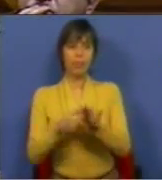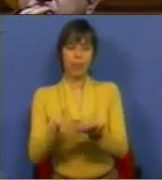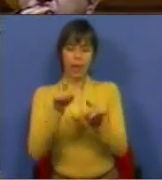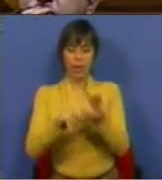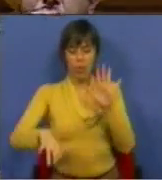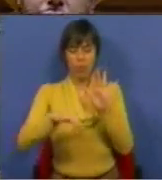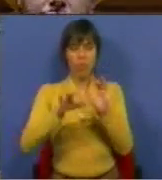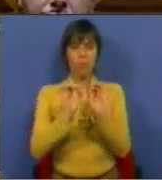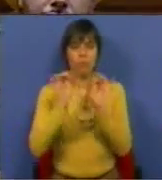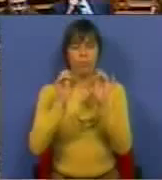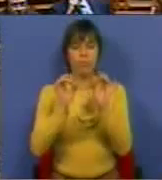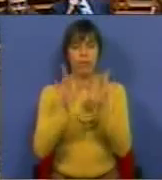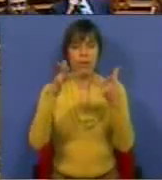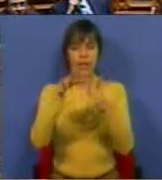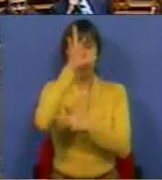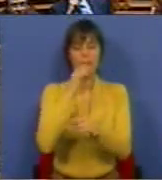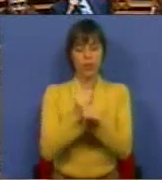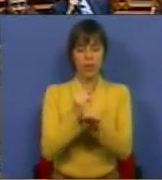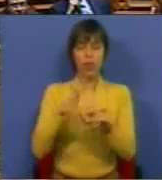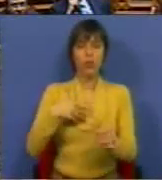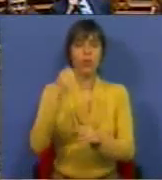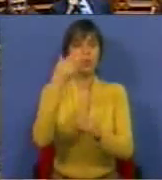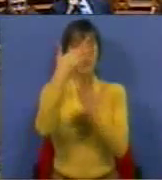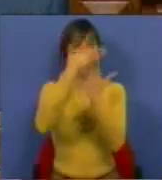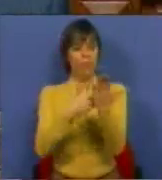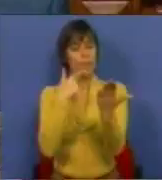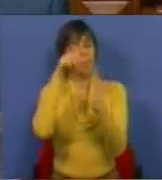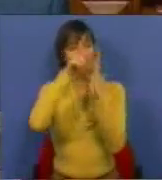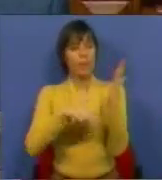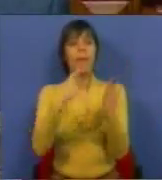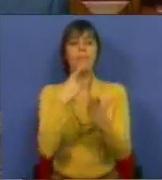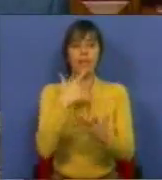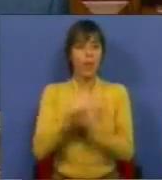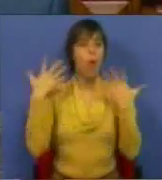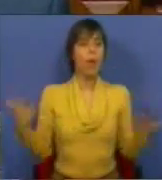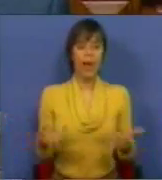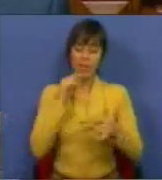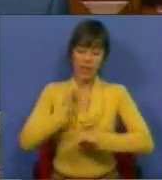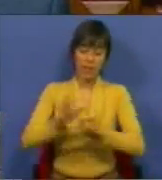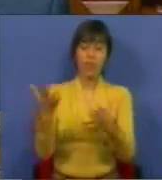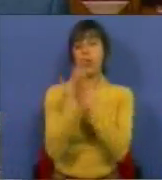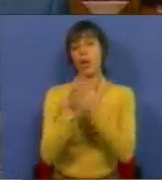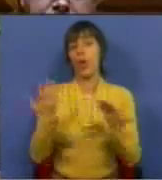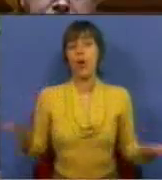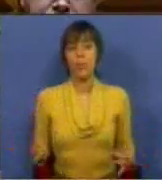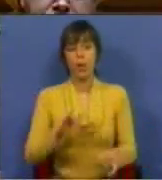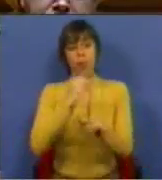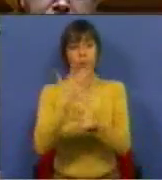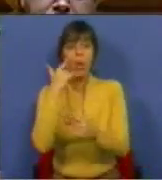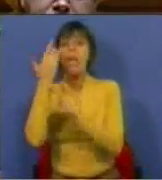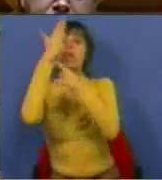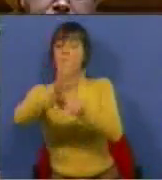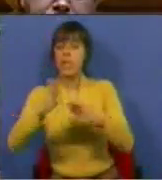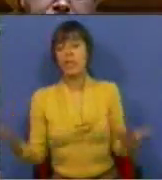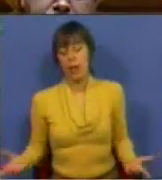portal do Ministério do Trabalho e da Solidariedade Social. Percebe-se, portanto, com um enorme efeito difusor na economia. Um outro exemplo,